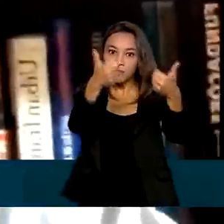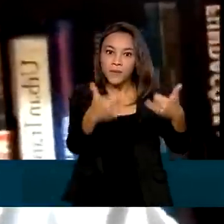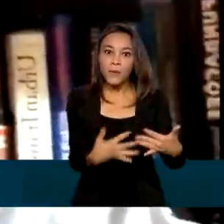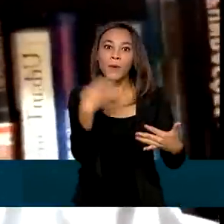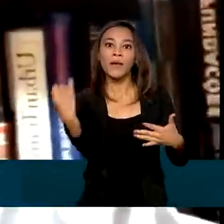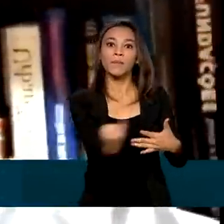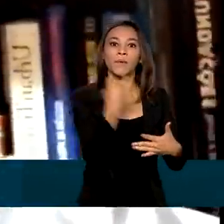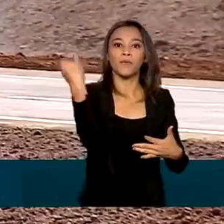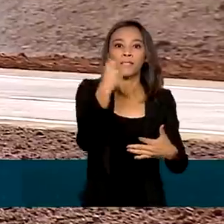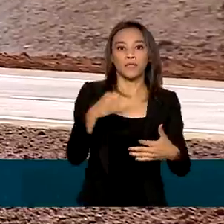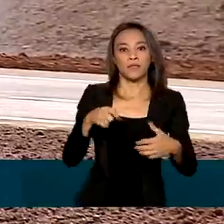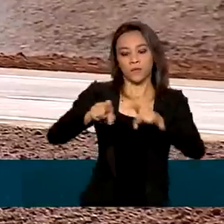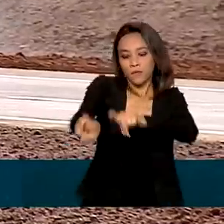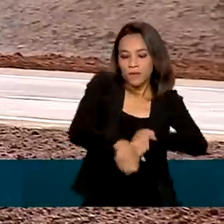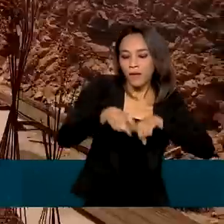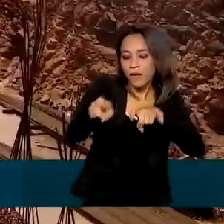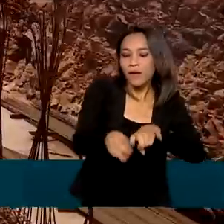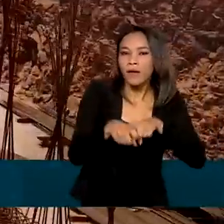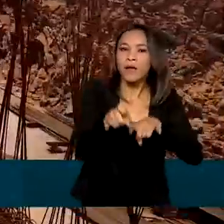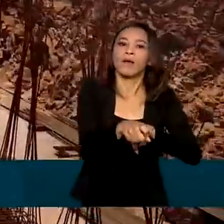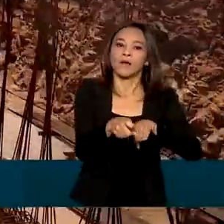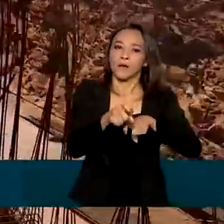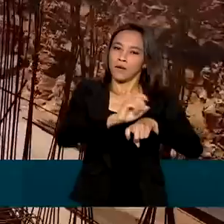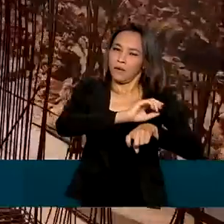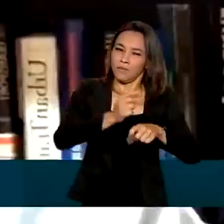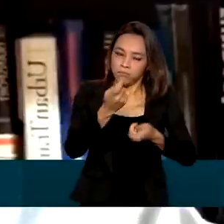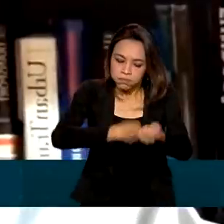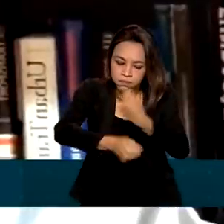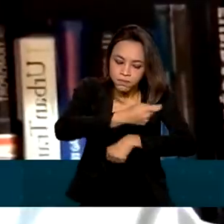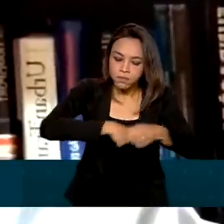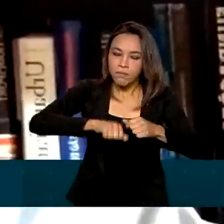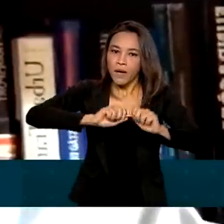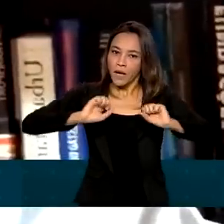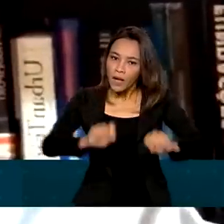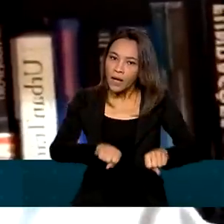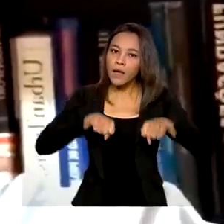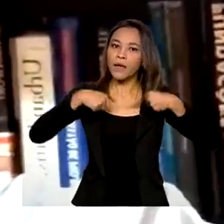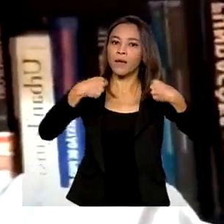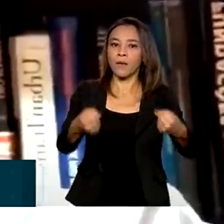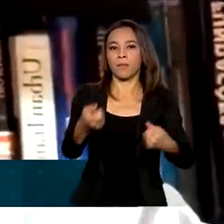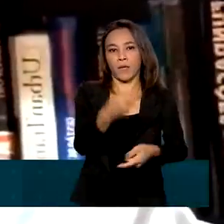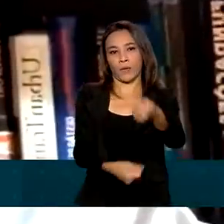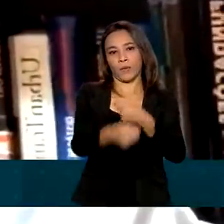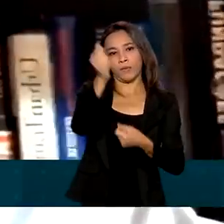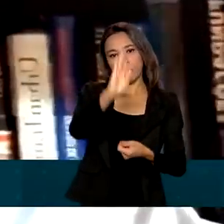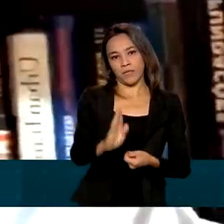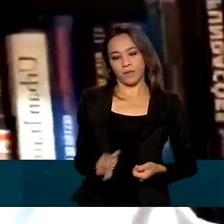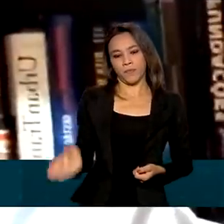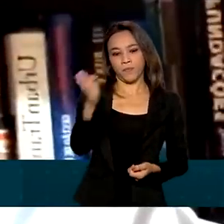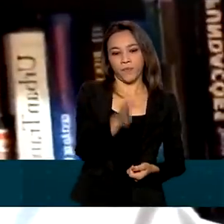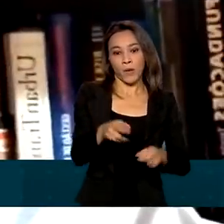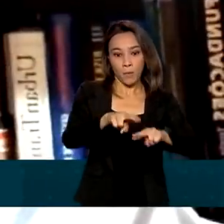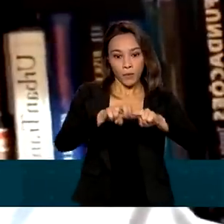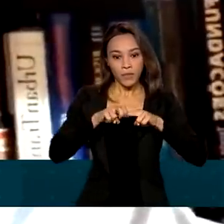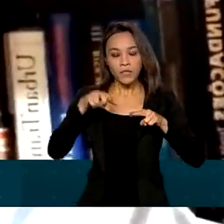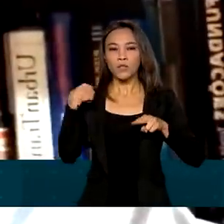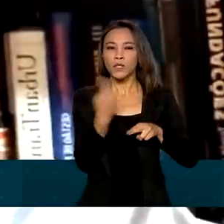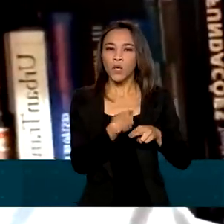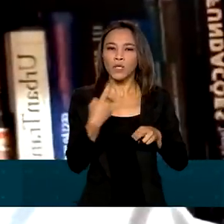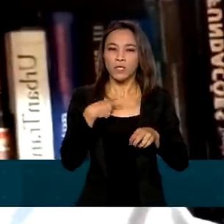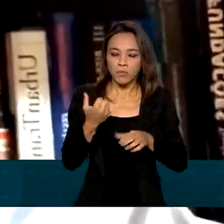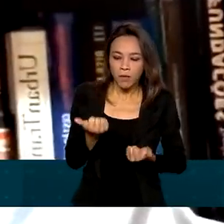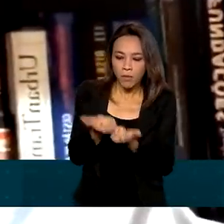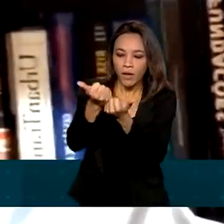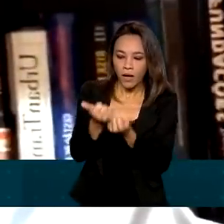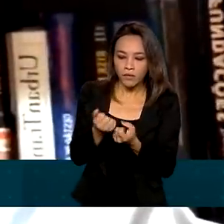do agronegócio na recuperação econômica do Brasil. É por isso que nós temos investido muito, primeiro na diversificação da matriz de